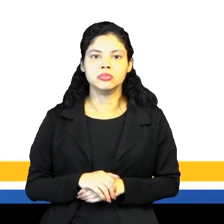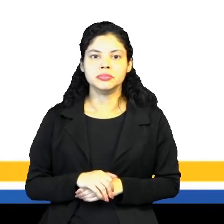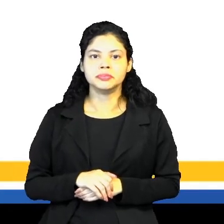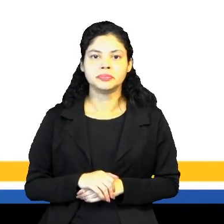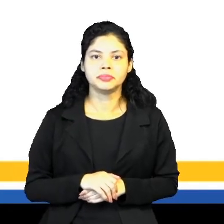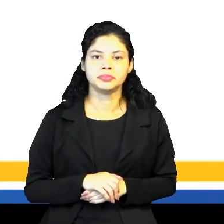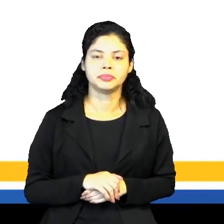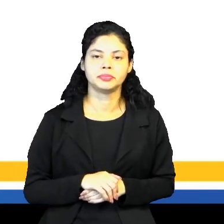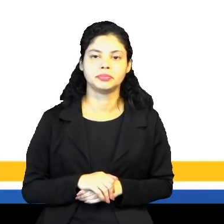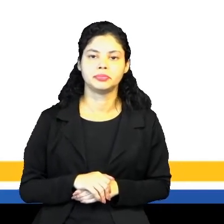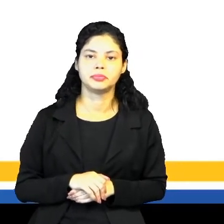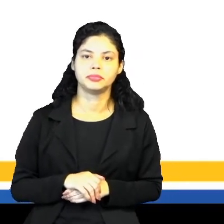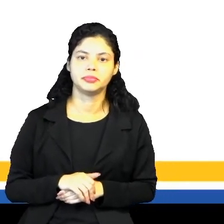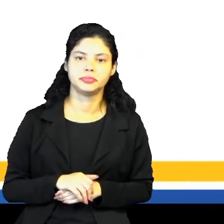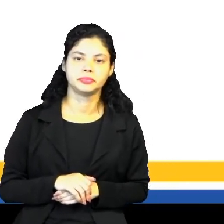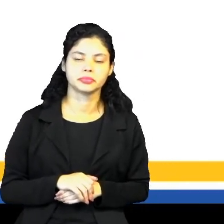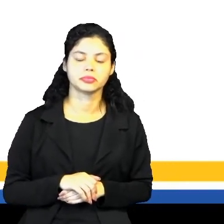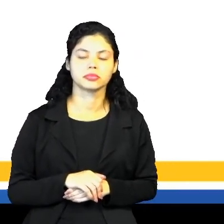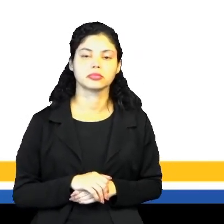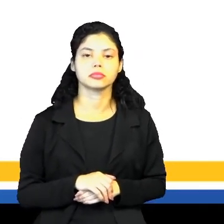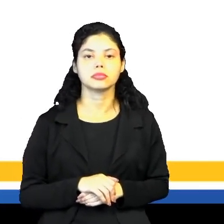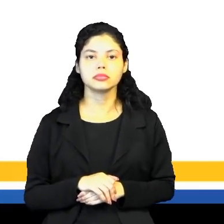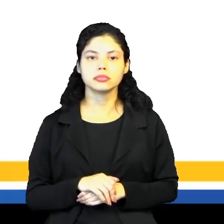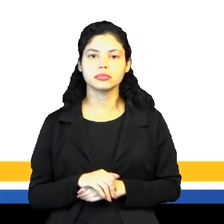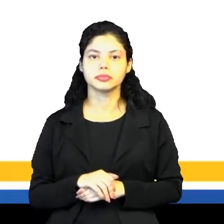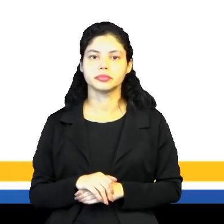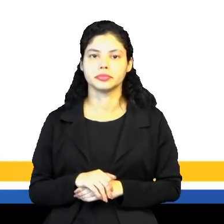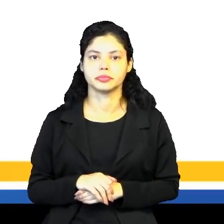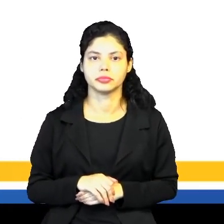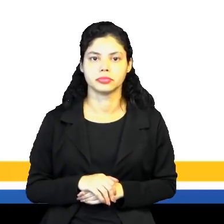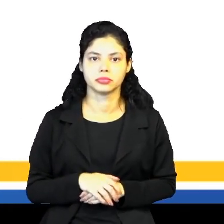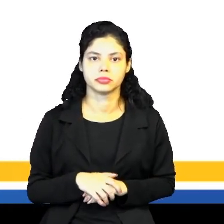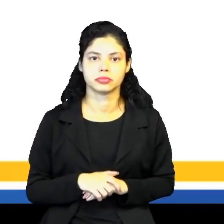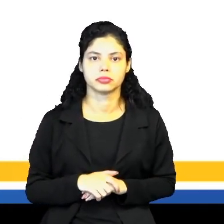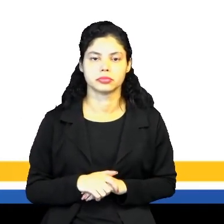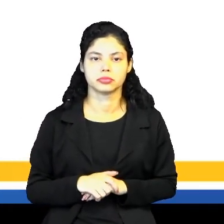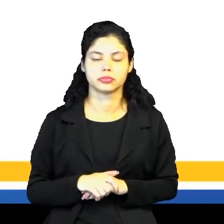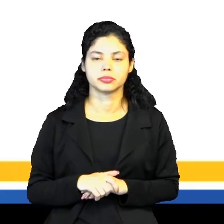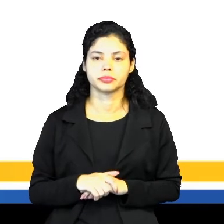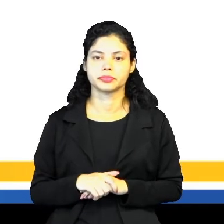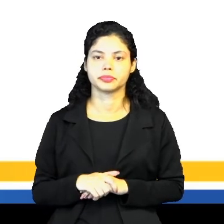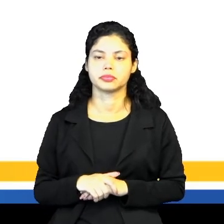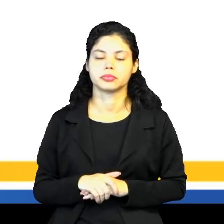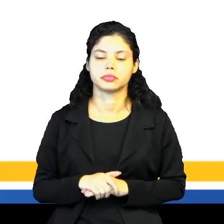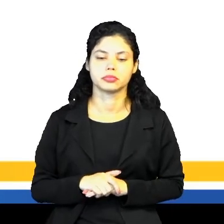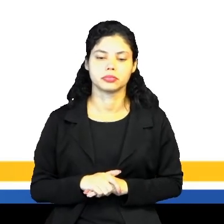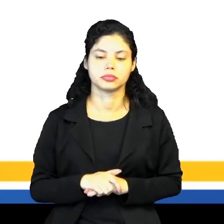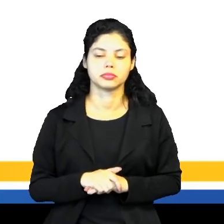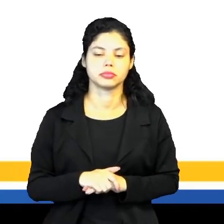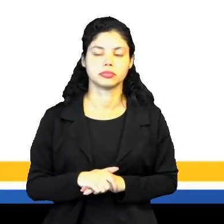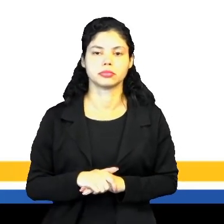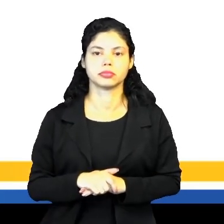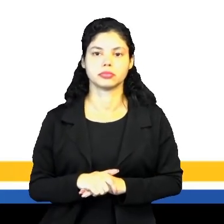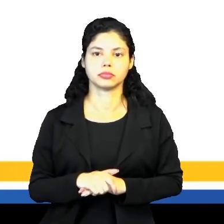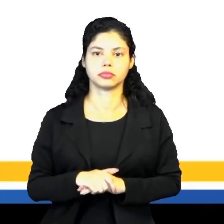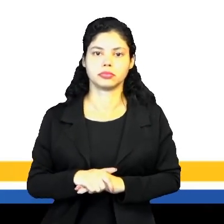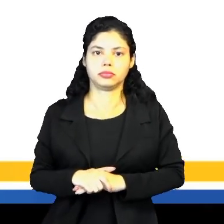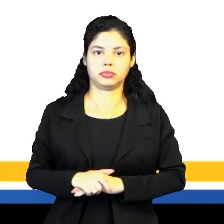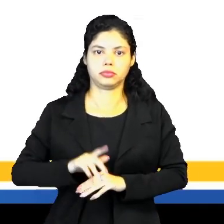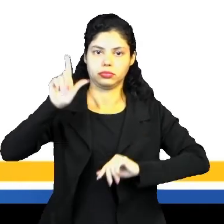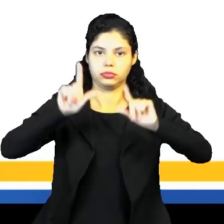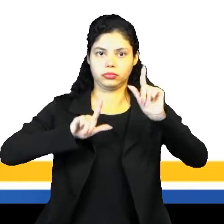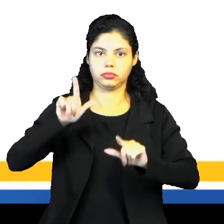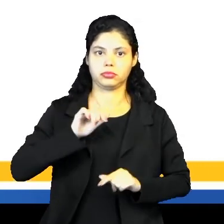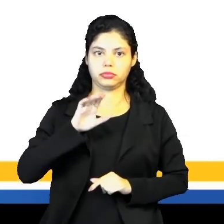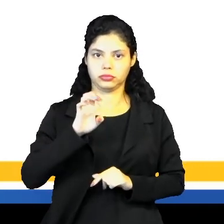Emblemático, Lodecablo, TV Educa Chile, a terceira, CNN Infantil, mais Bicin Chile. Ou seja, A TV